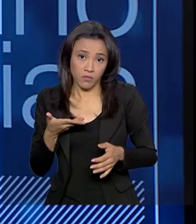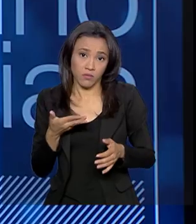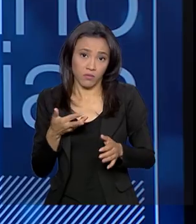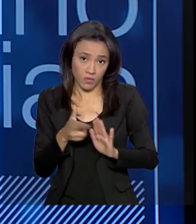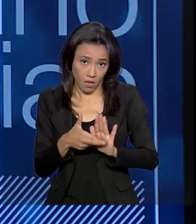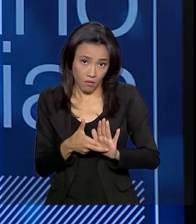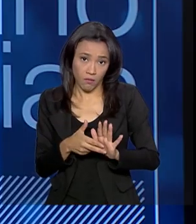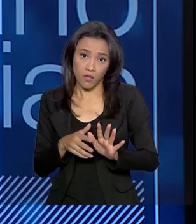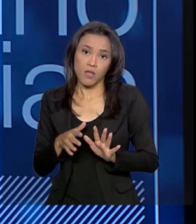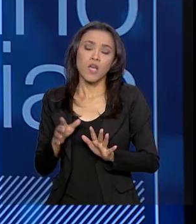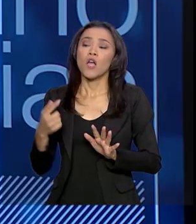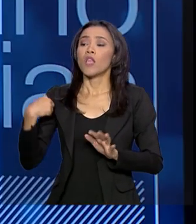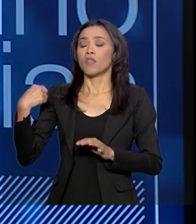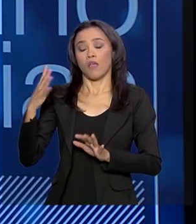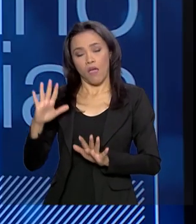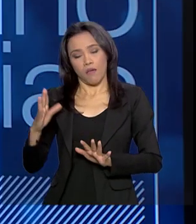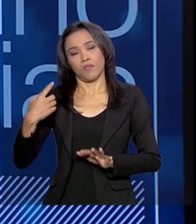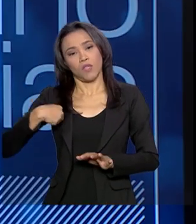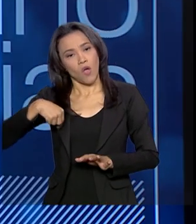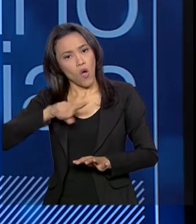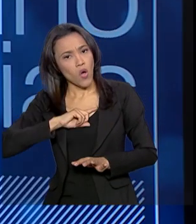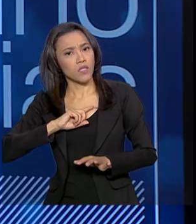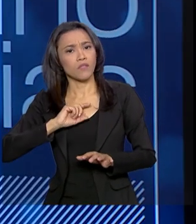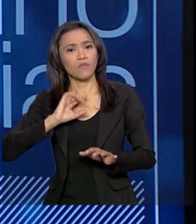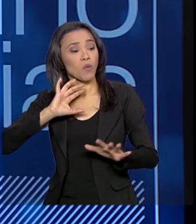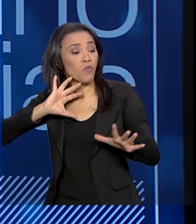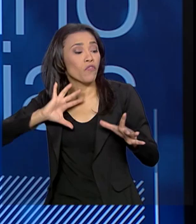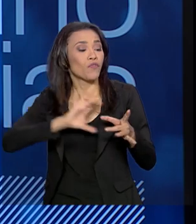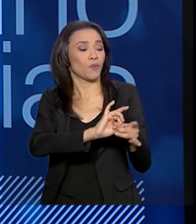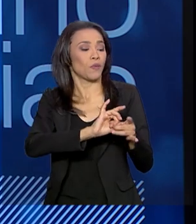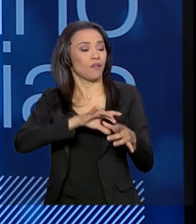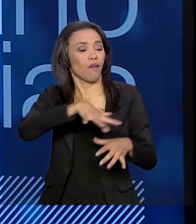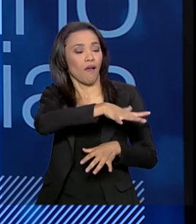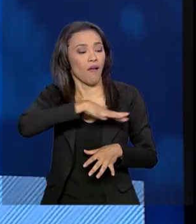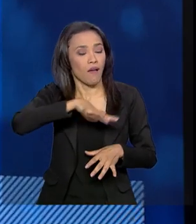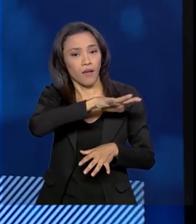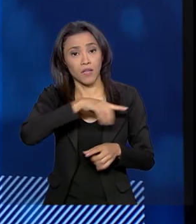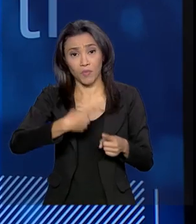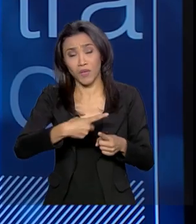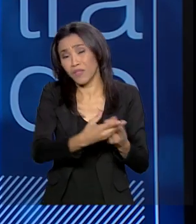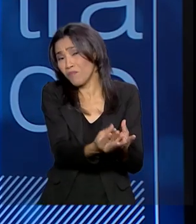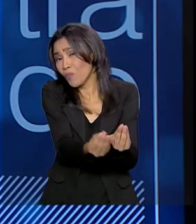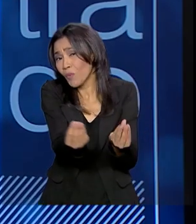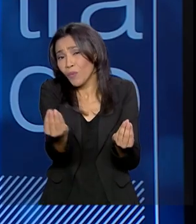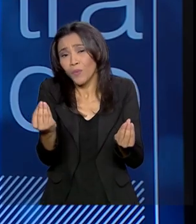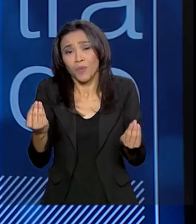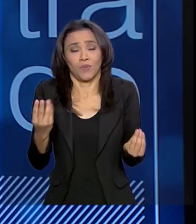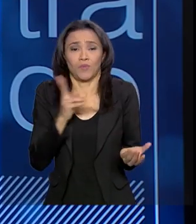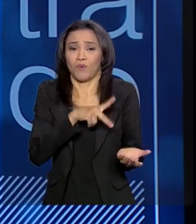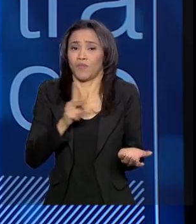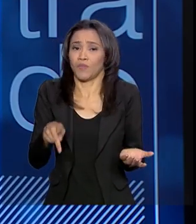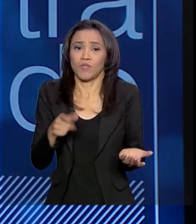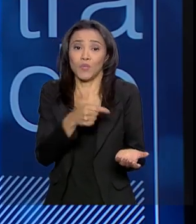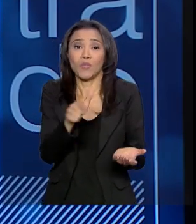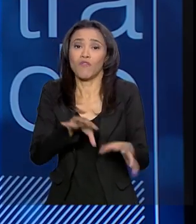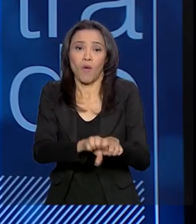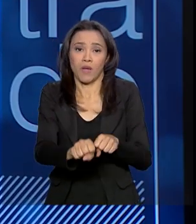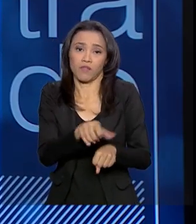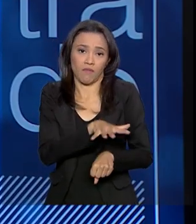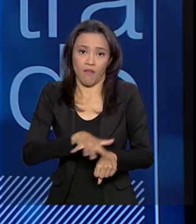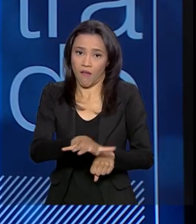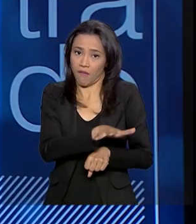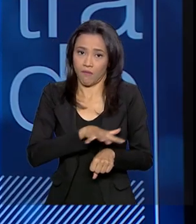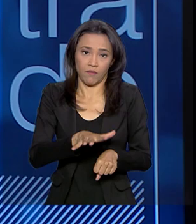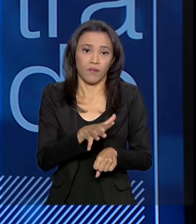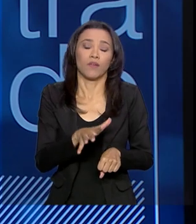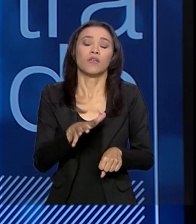não está vinculando a área do conhecimento exatamente porque muitos professores não têm a formação na área. Então, a gente está querendo dar